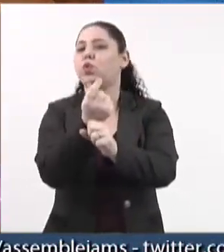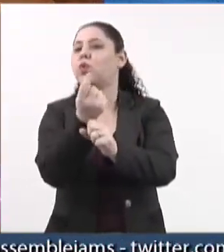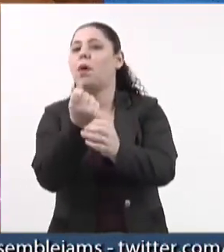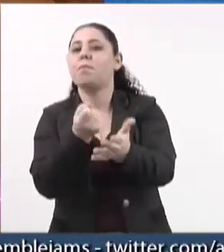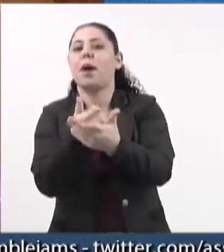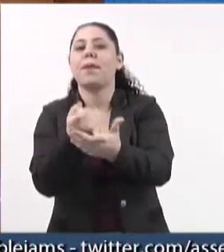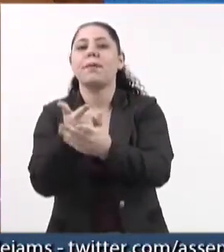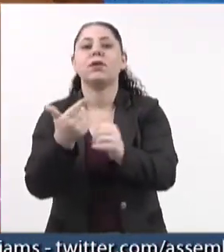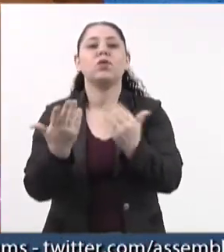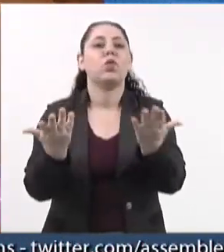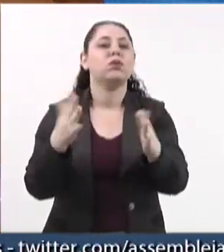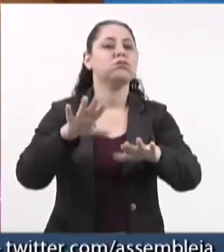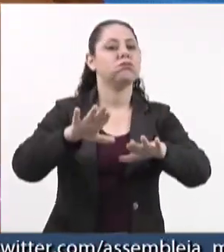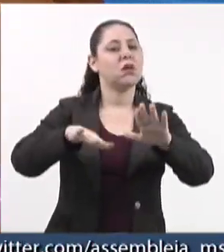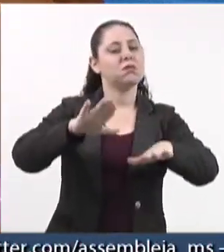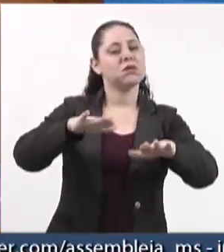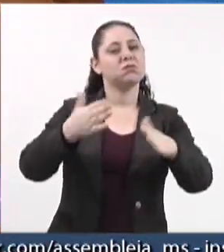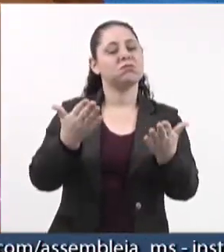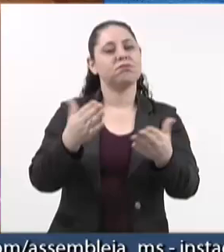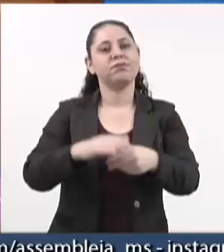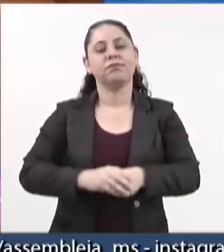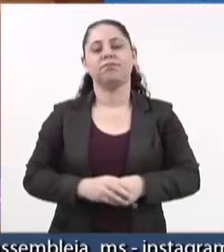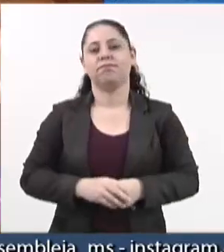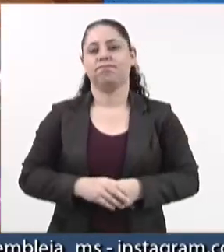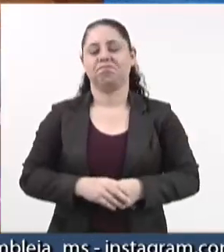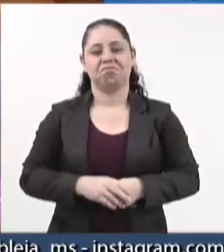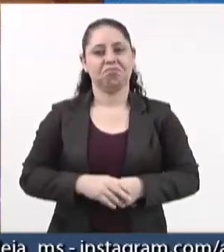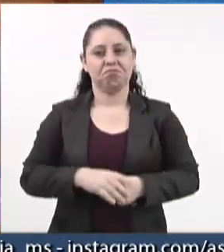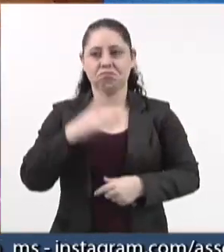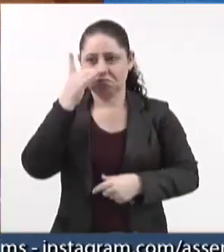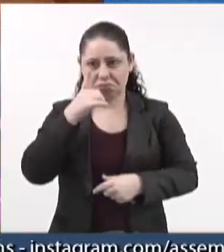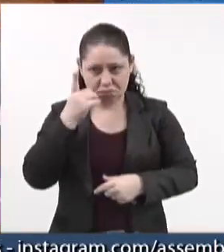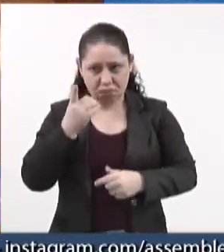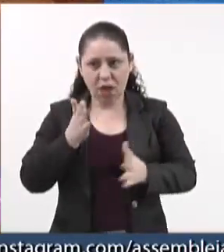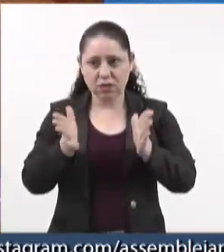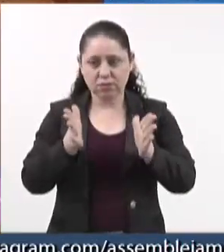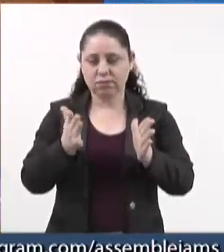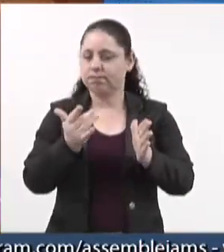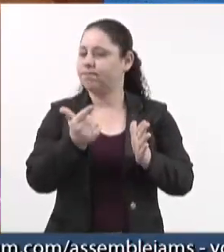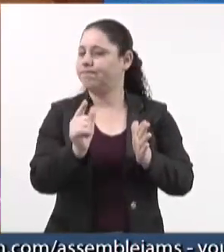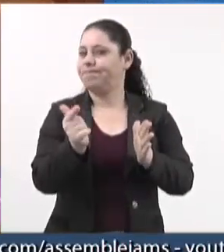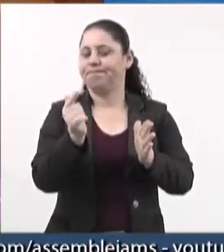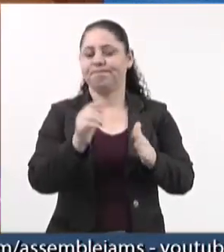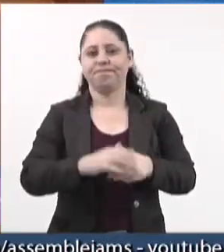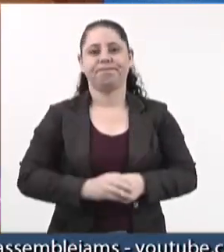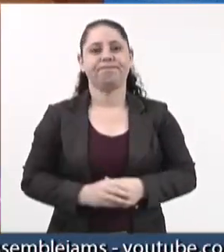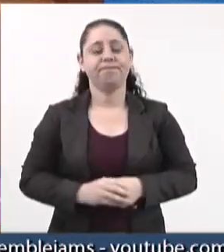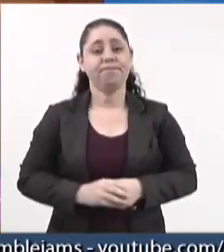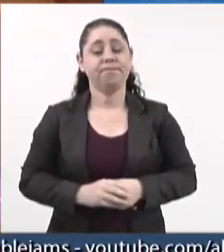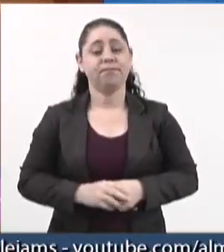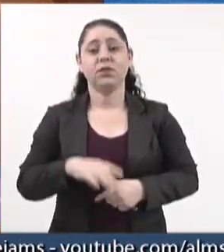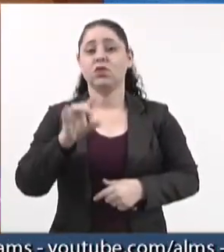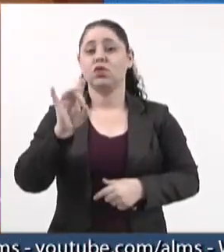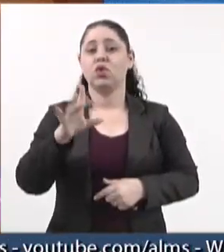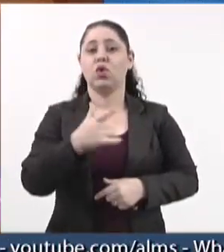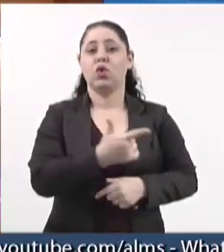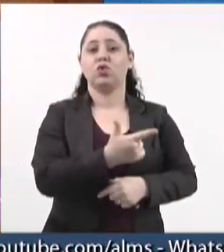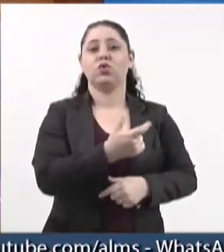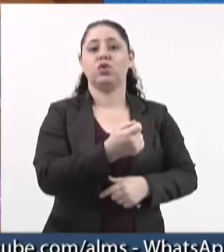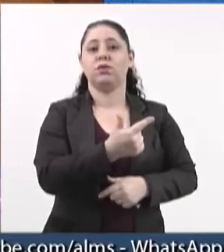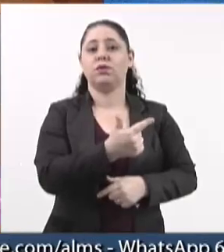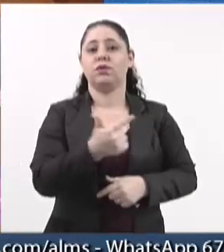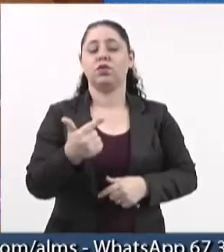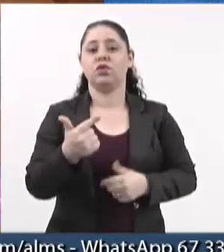em média, nenhum parlamentar tem acesso. Aliás, só em 2022,